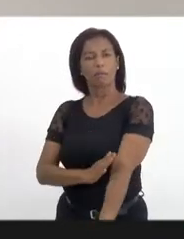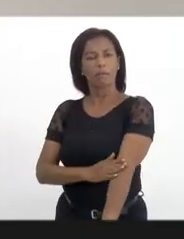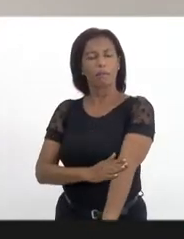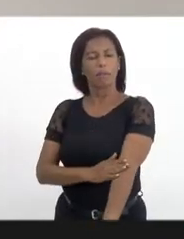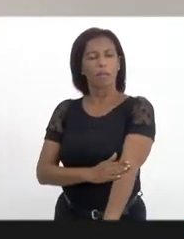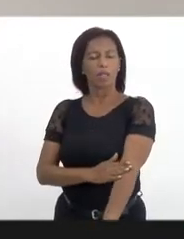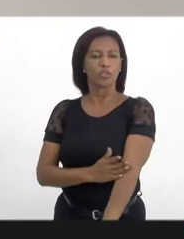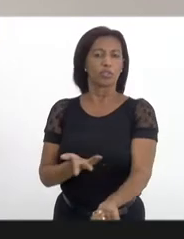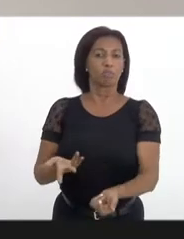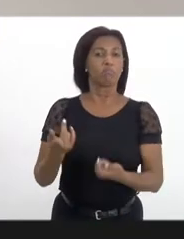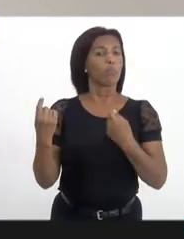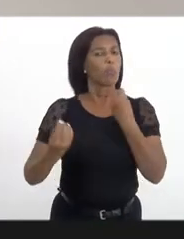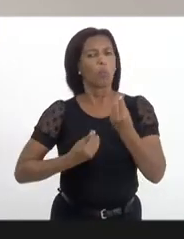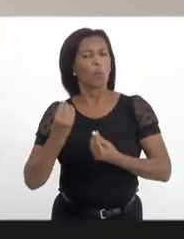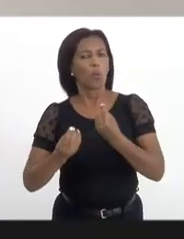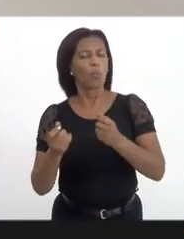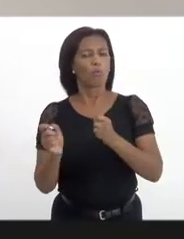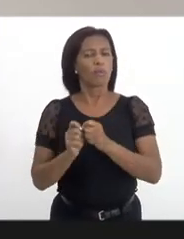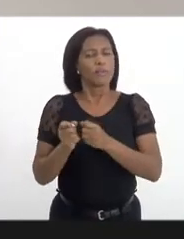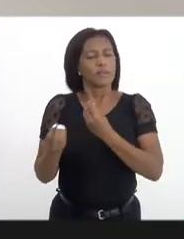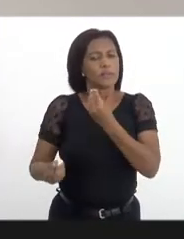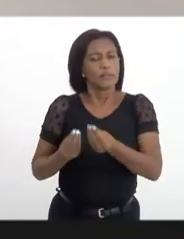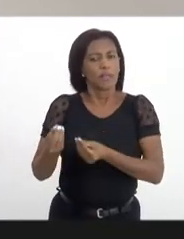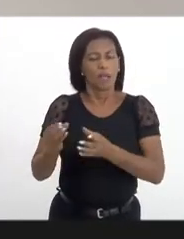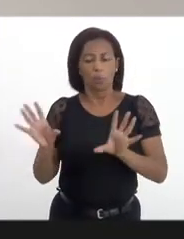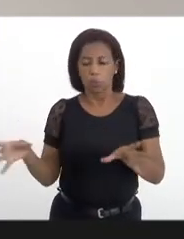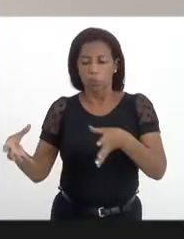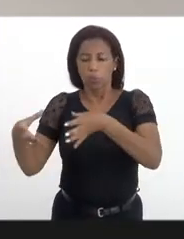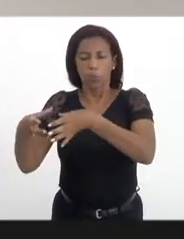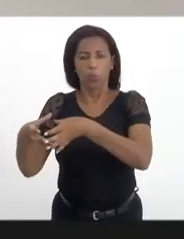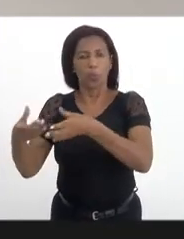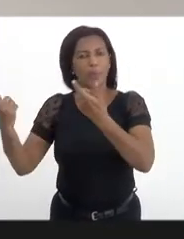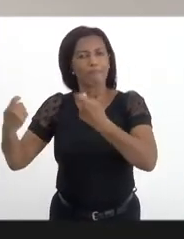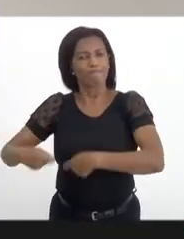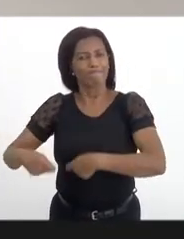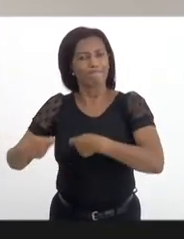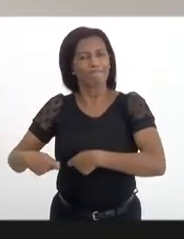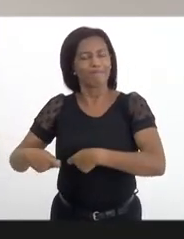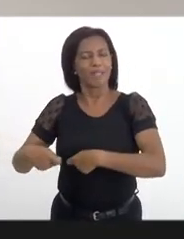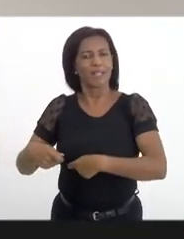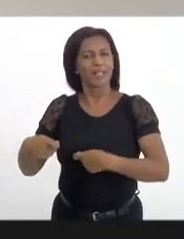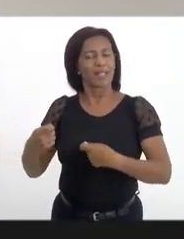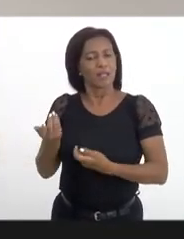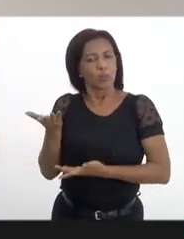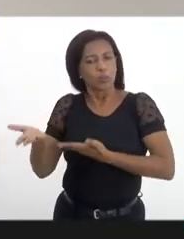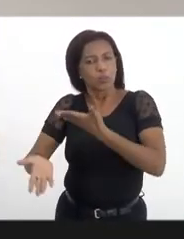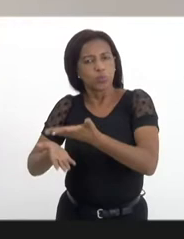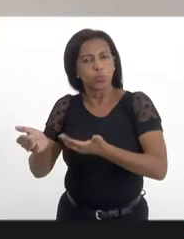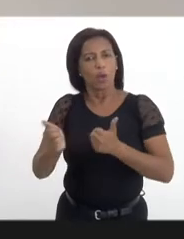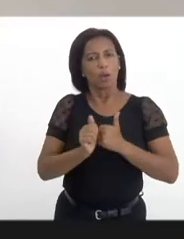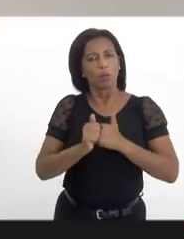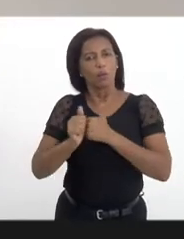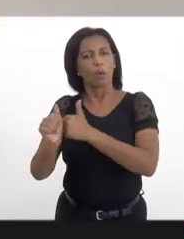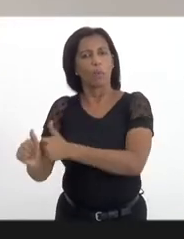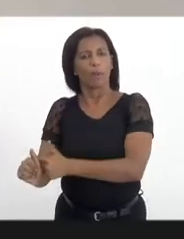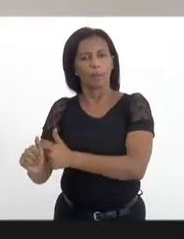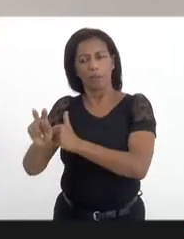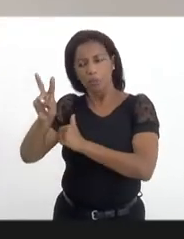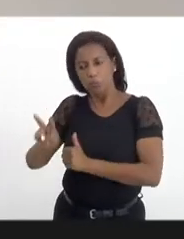considerando que fazem parte de um grupo vulnerável e que necessitam de um acompanhamento constante.